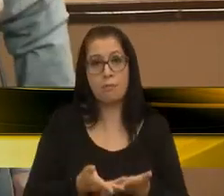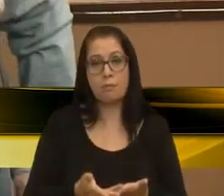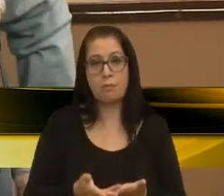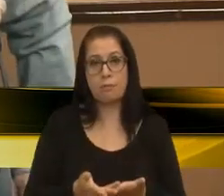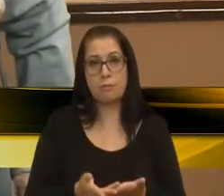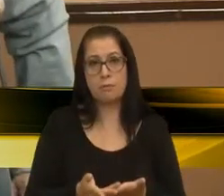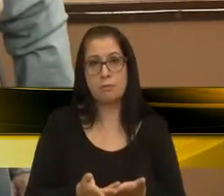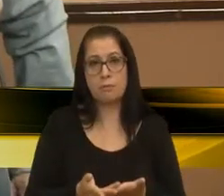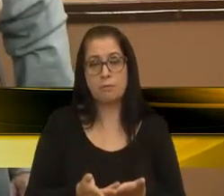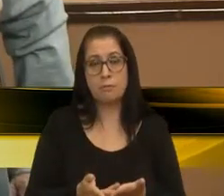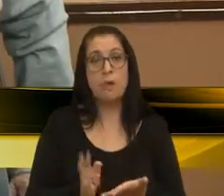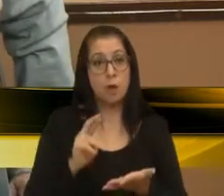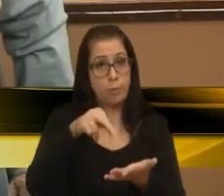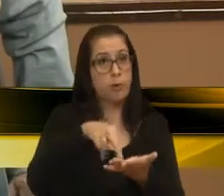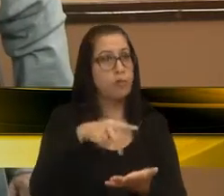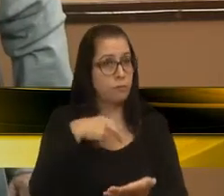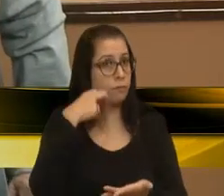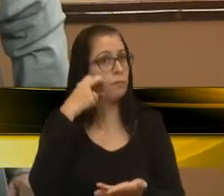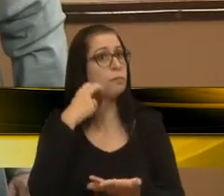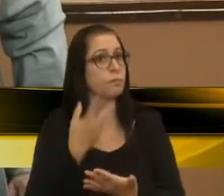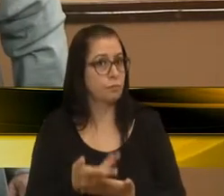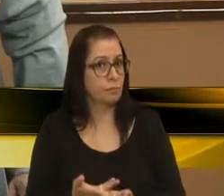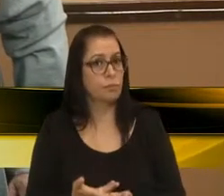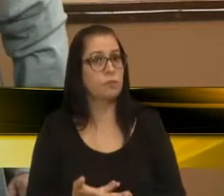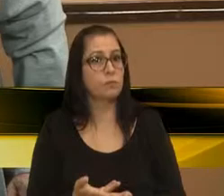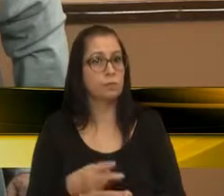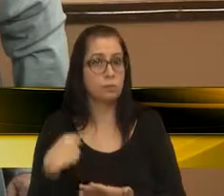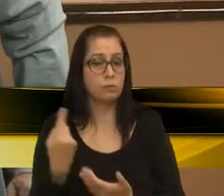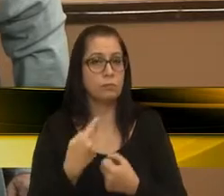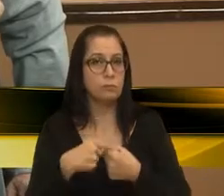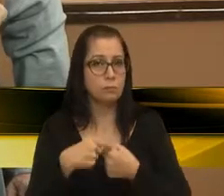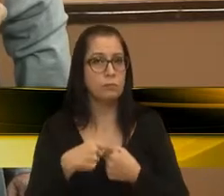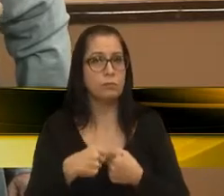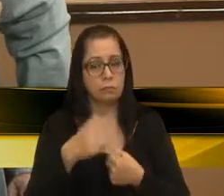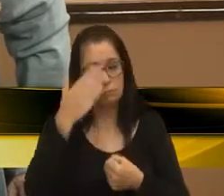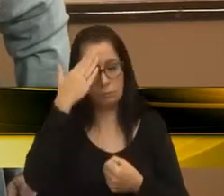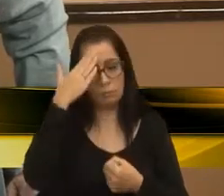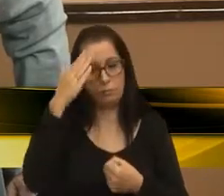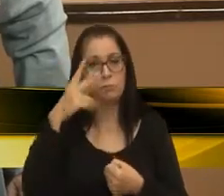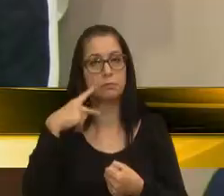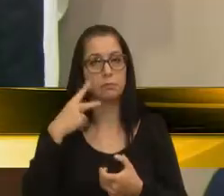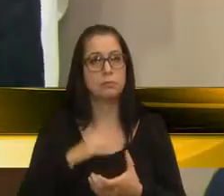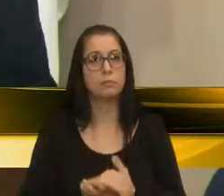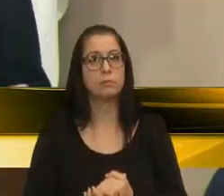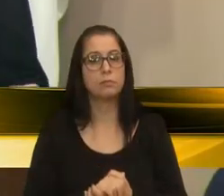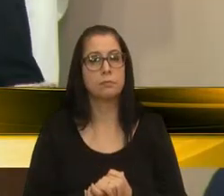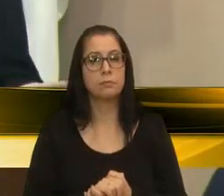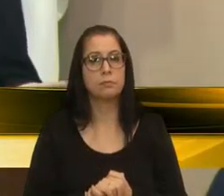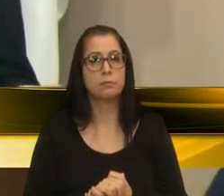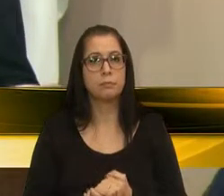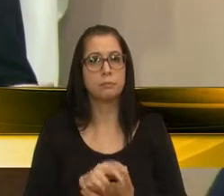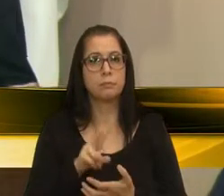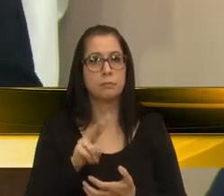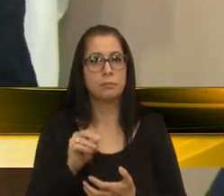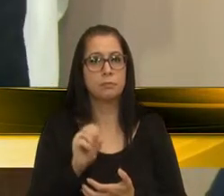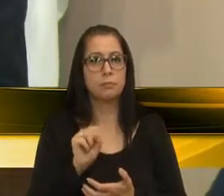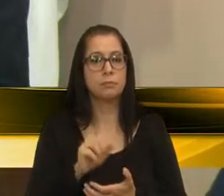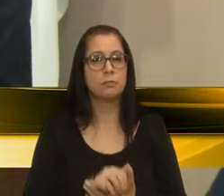realmente, é a vergonha, para a nossa cidade, aí, muito obrigado, vereador. Tenho vinte segundos, vereador.